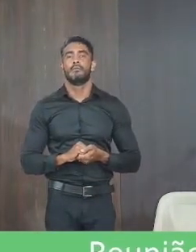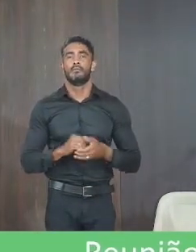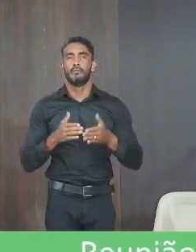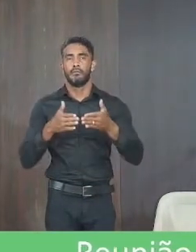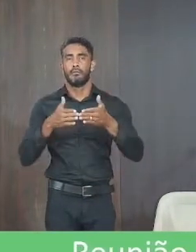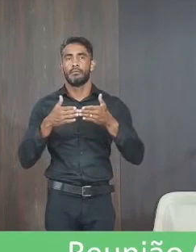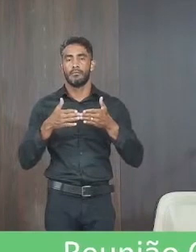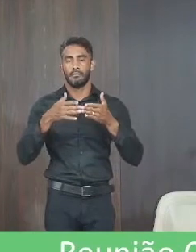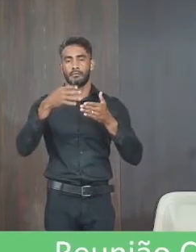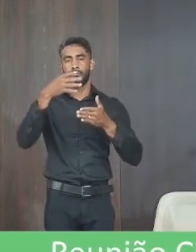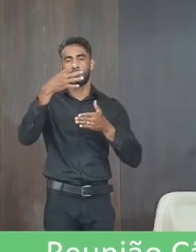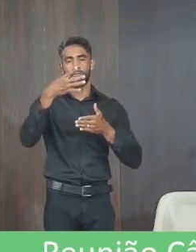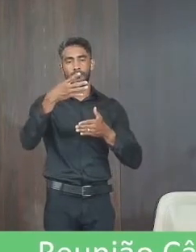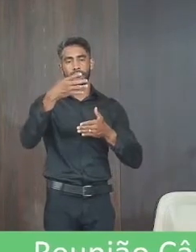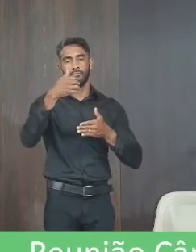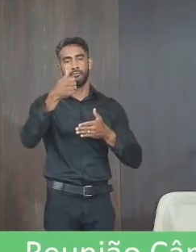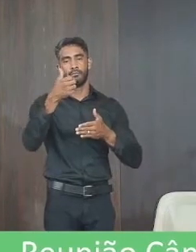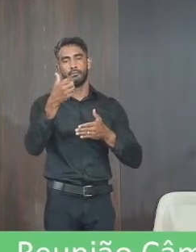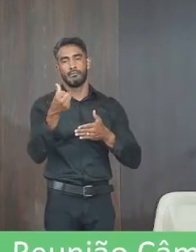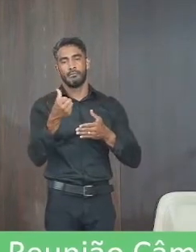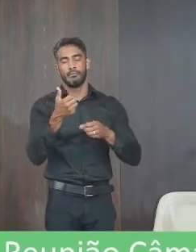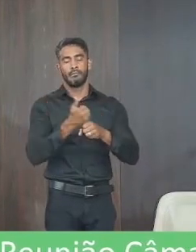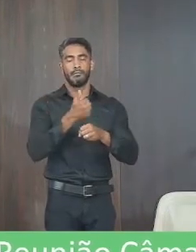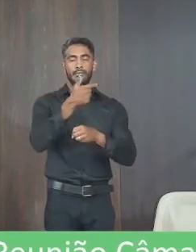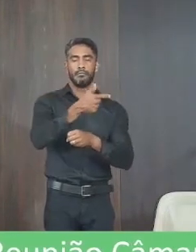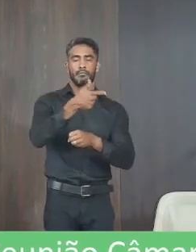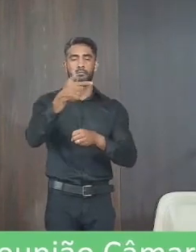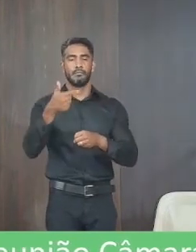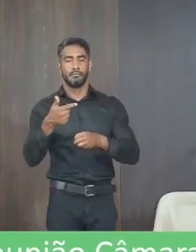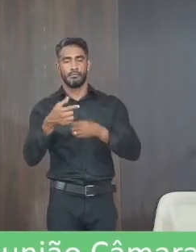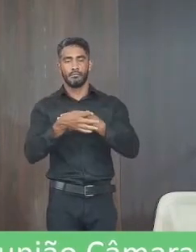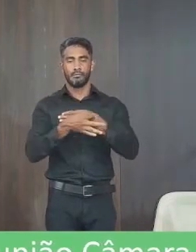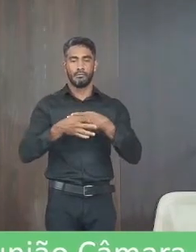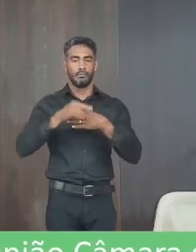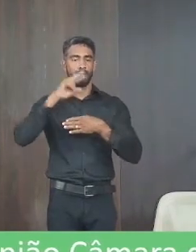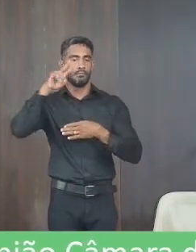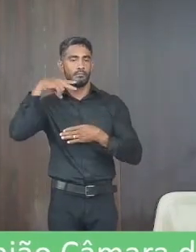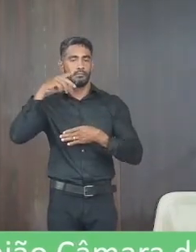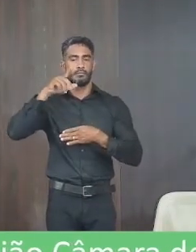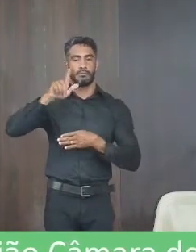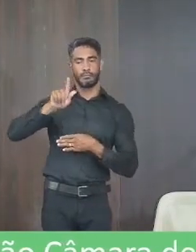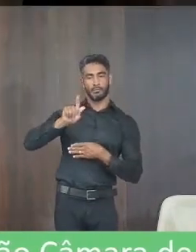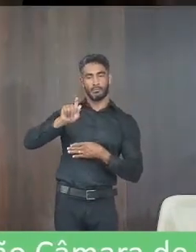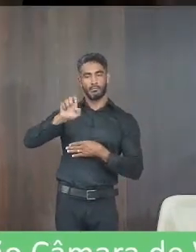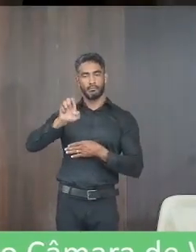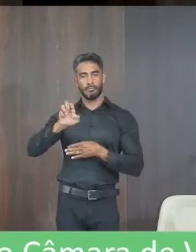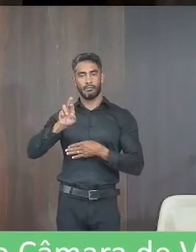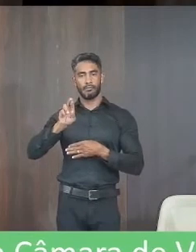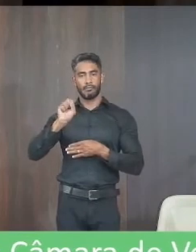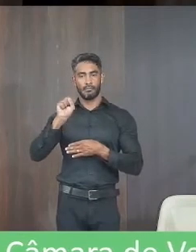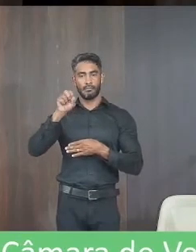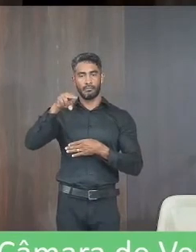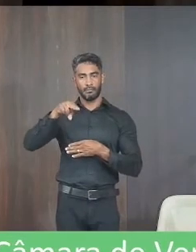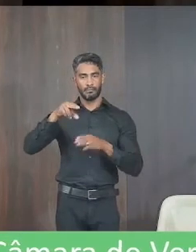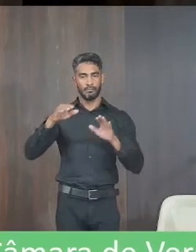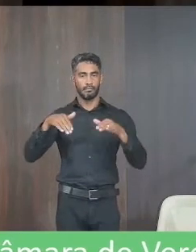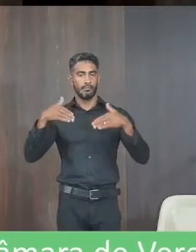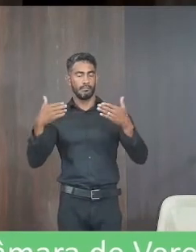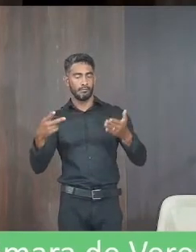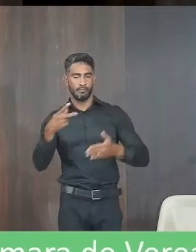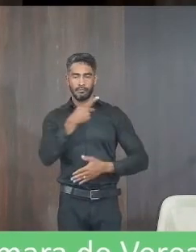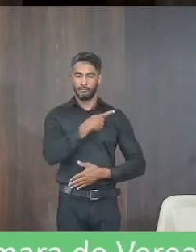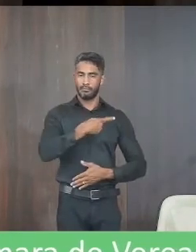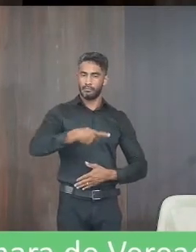requerimento 416 2022 autoria o vereador Gerson do Espírito Santo de Souza excelentíssimo senhor